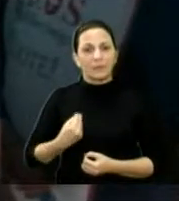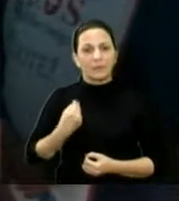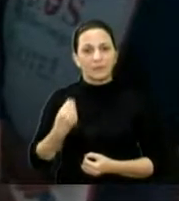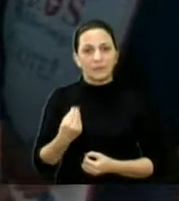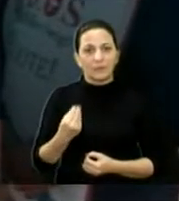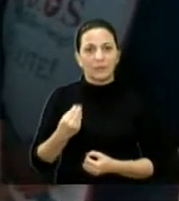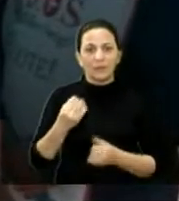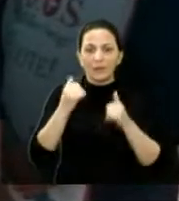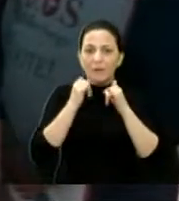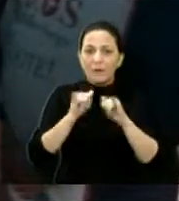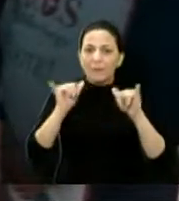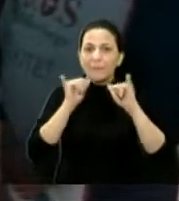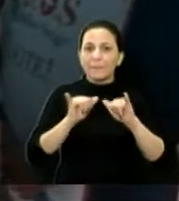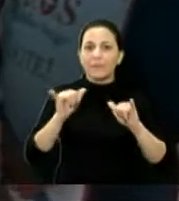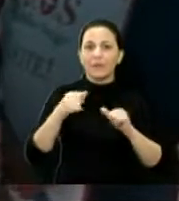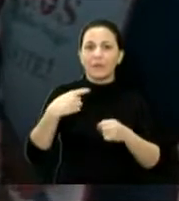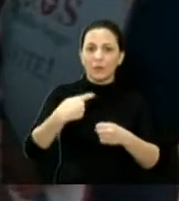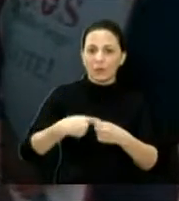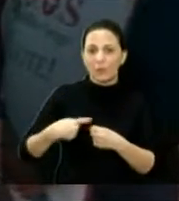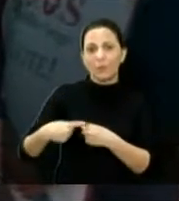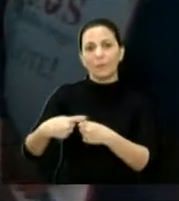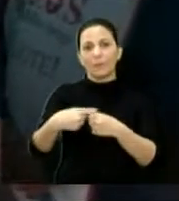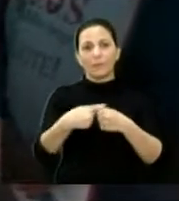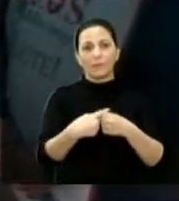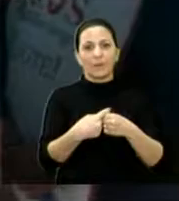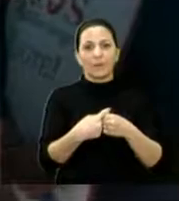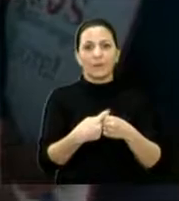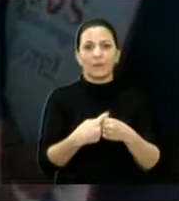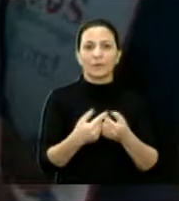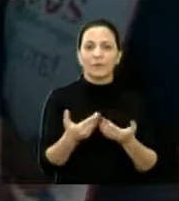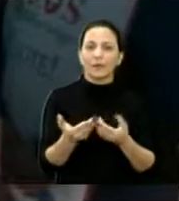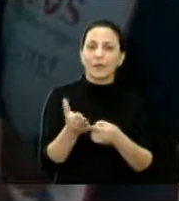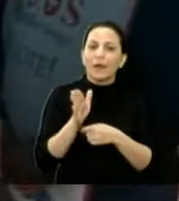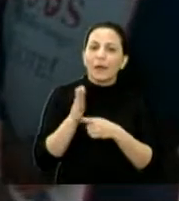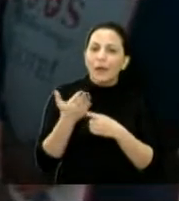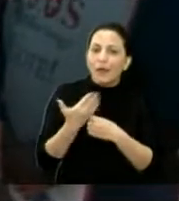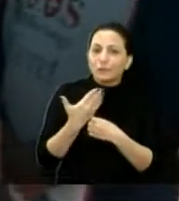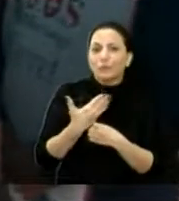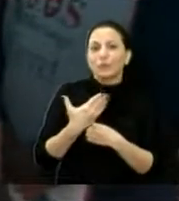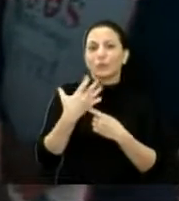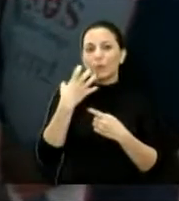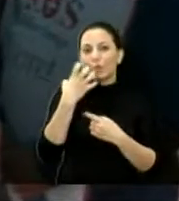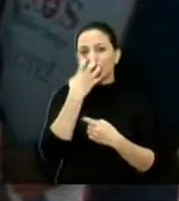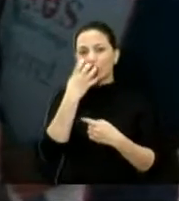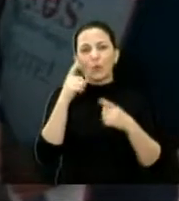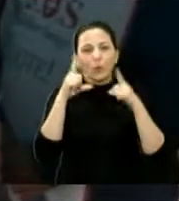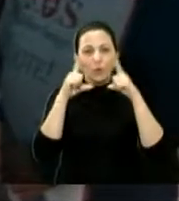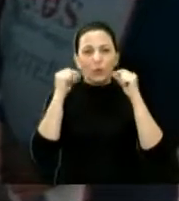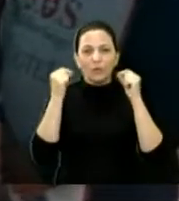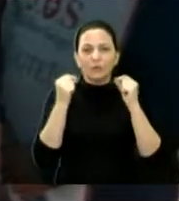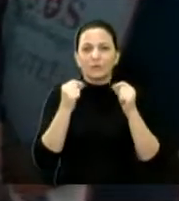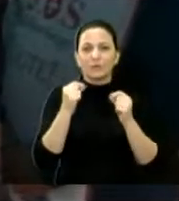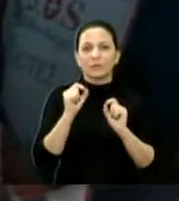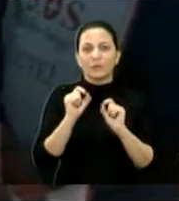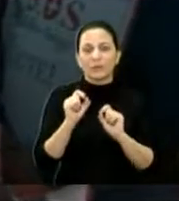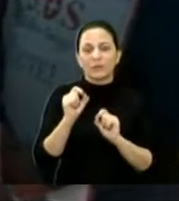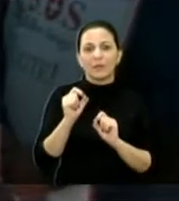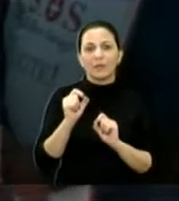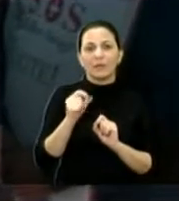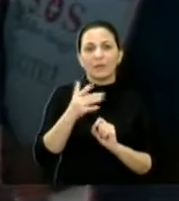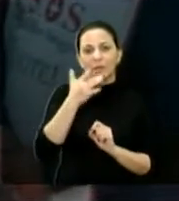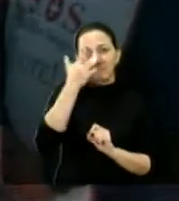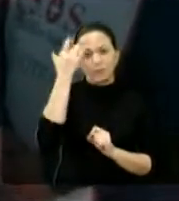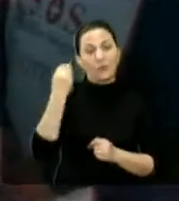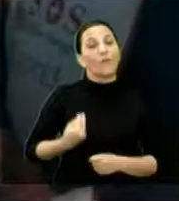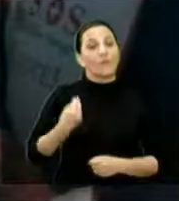campanha aqui no bairro, né? Isso. E ajudando os animais também, né? Obrigado, isso. Porque são seres que nem a gente também,